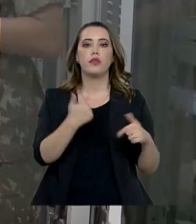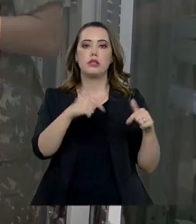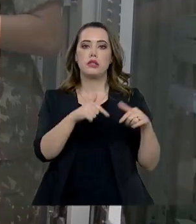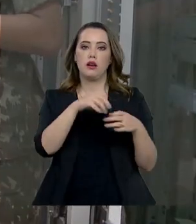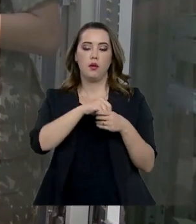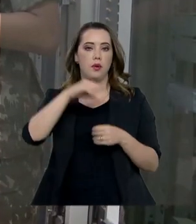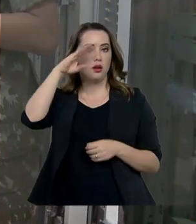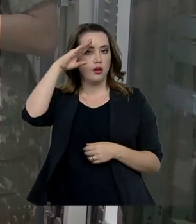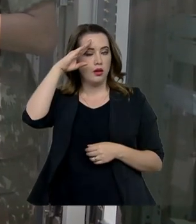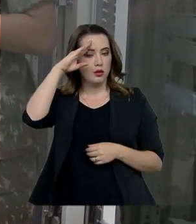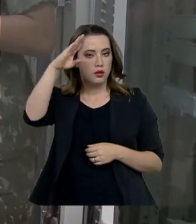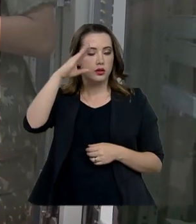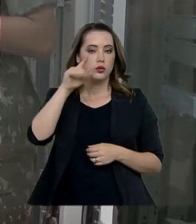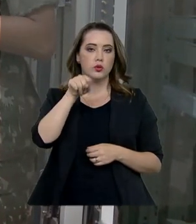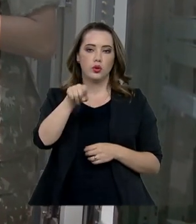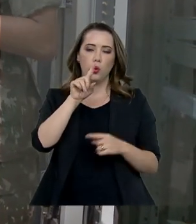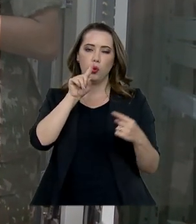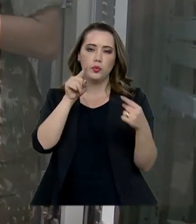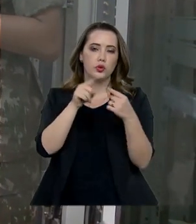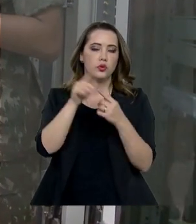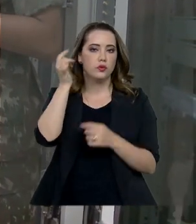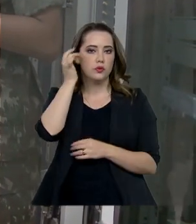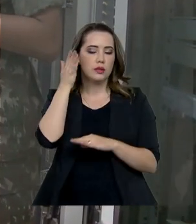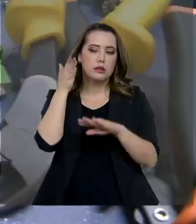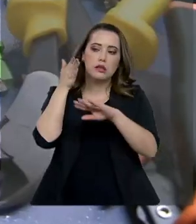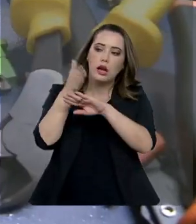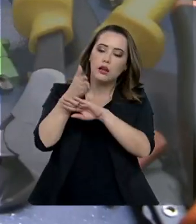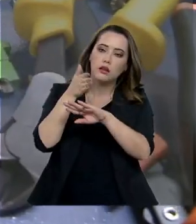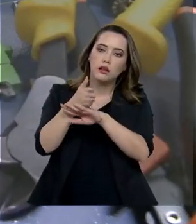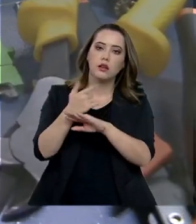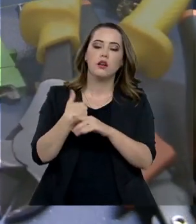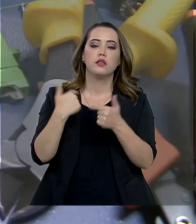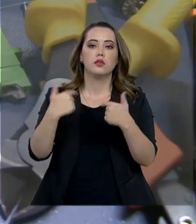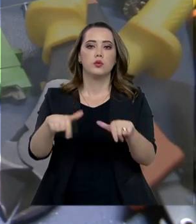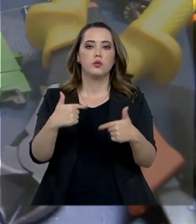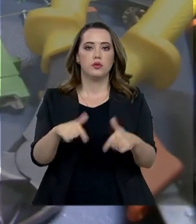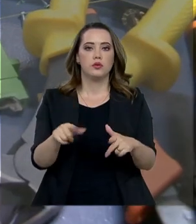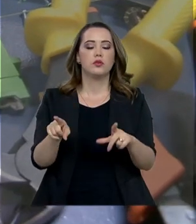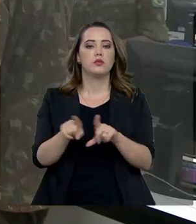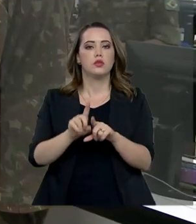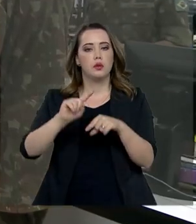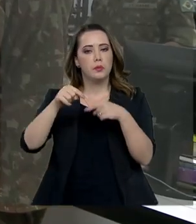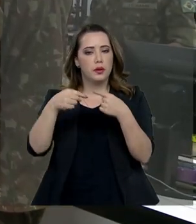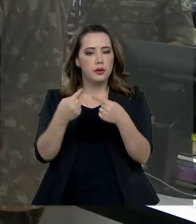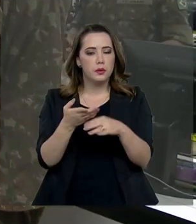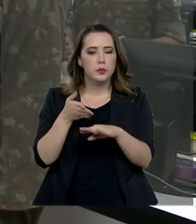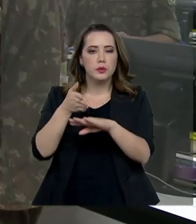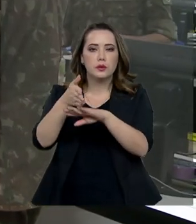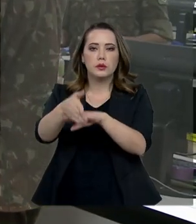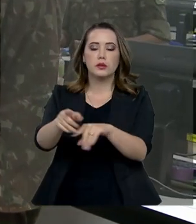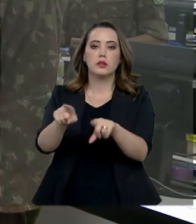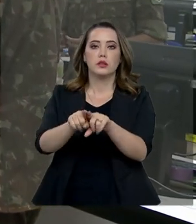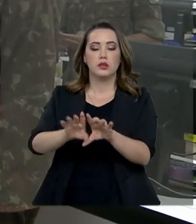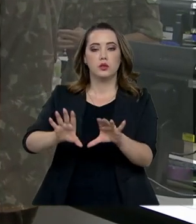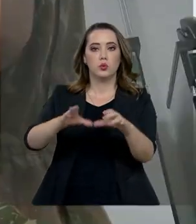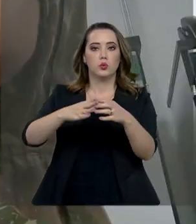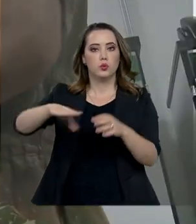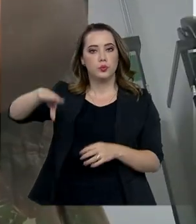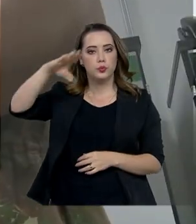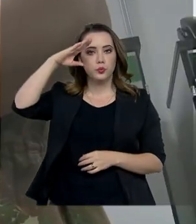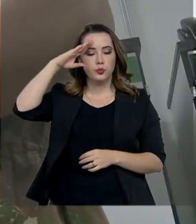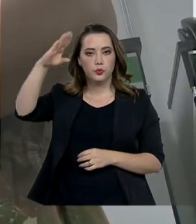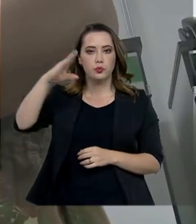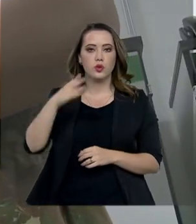militar com o objetivo de facilitar o ingresso deles no mercado de trabalho após a passagem pelas Forças Armadas